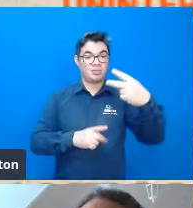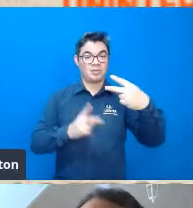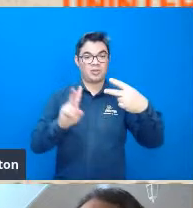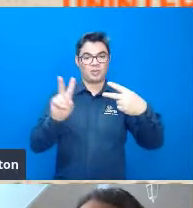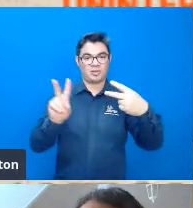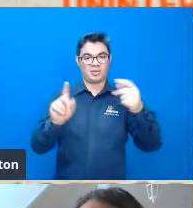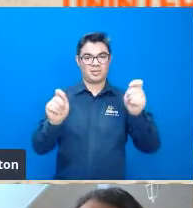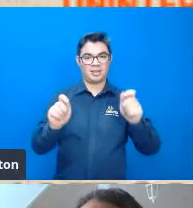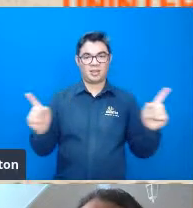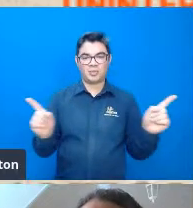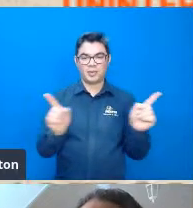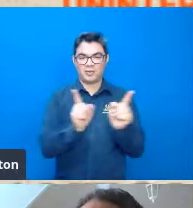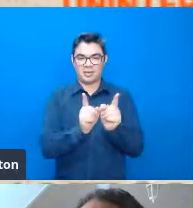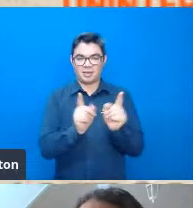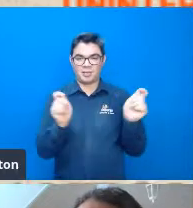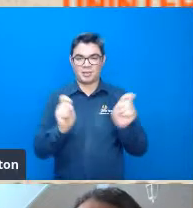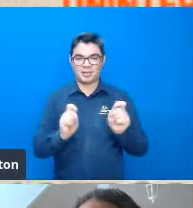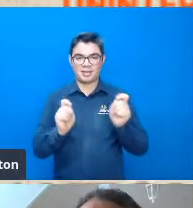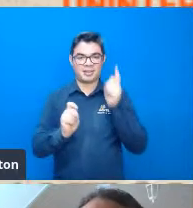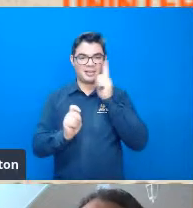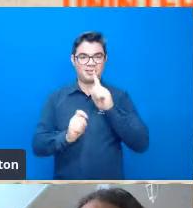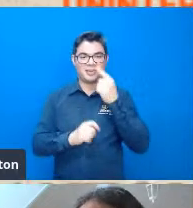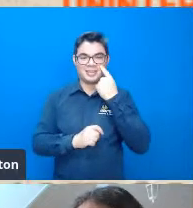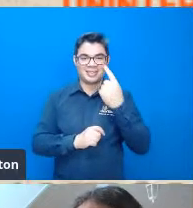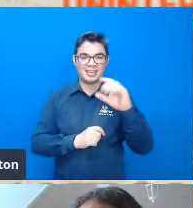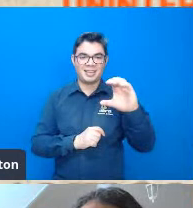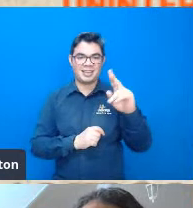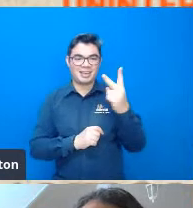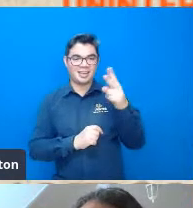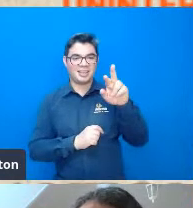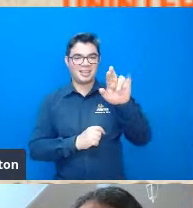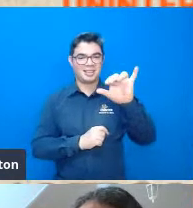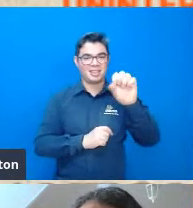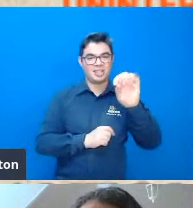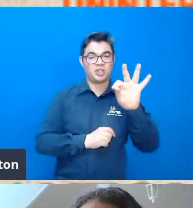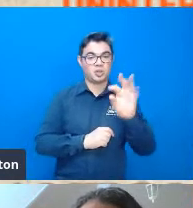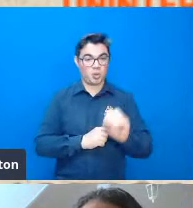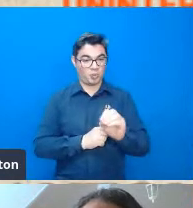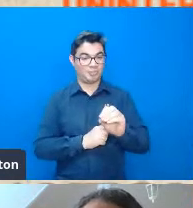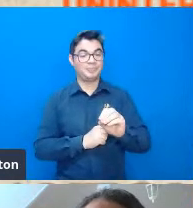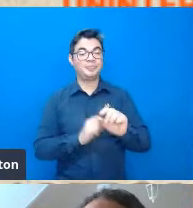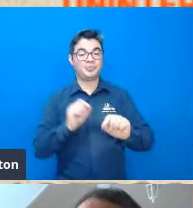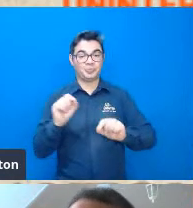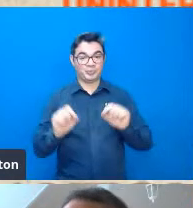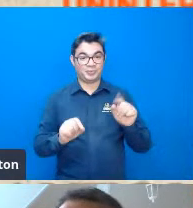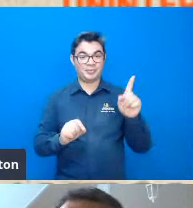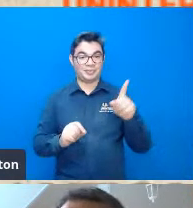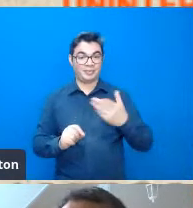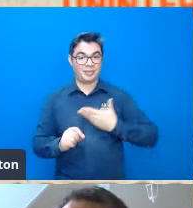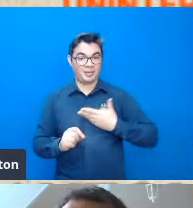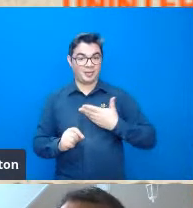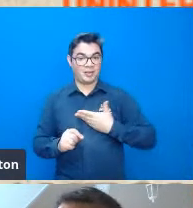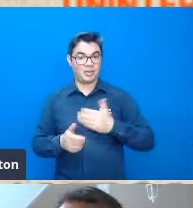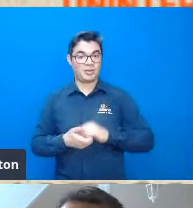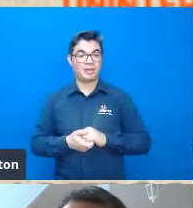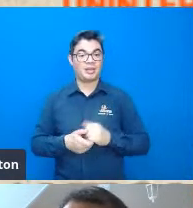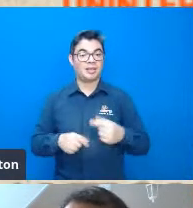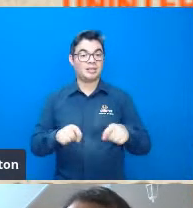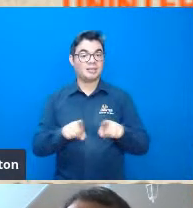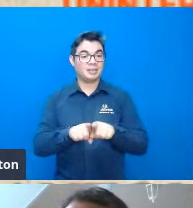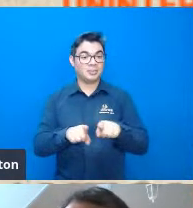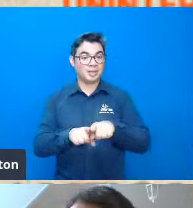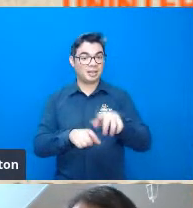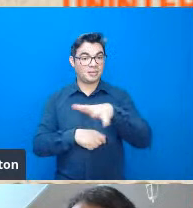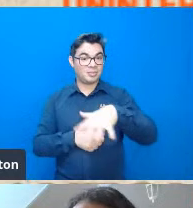abreviamos os nomes né utilizando apenas a primeira parte do nome isso é bastante usual então ele era muito conhecido no seu